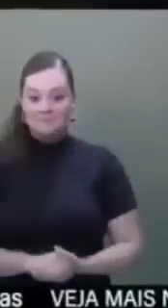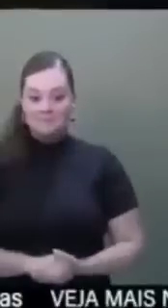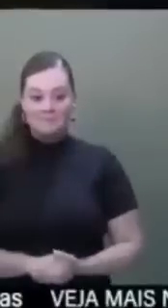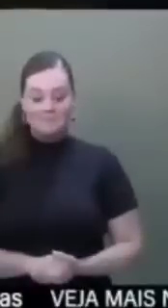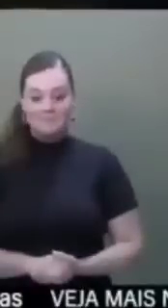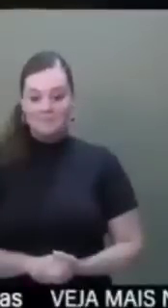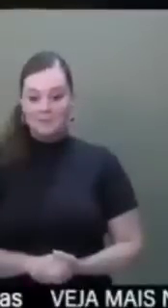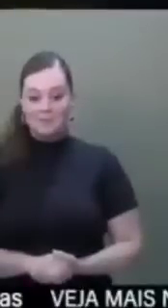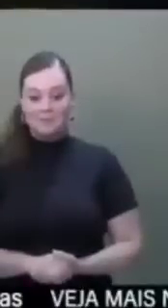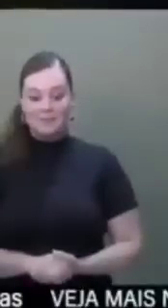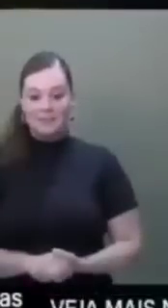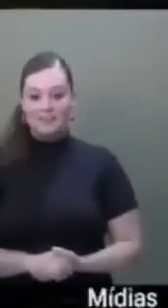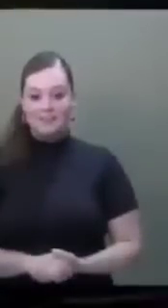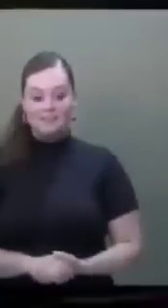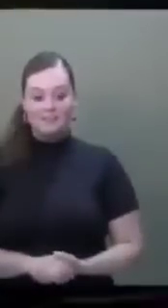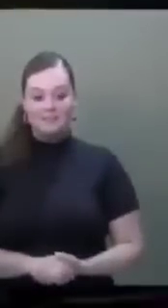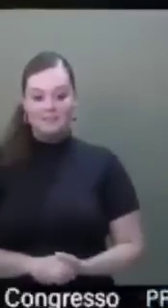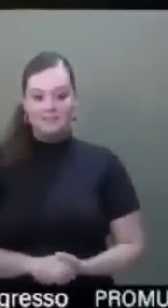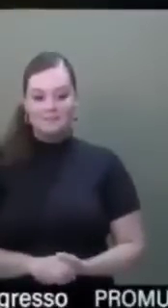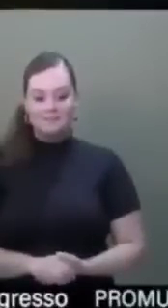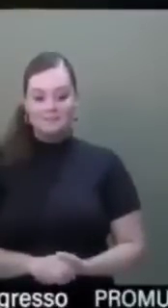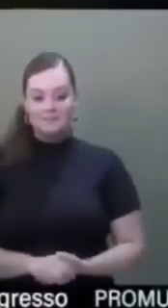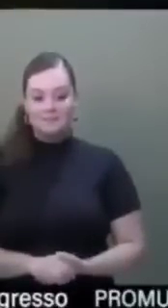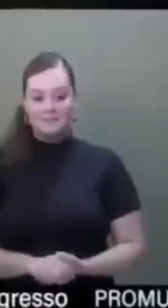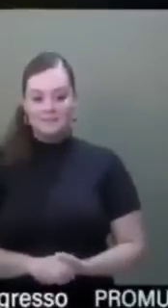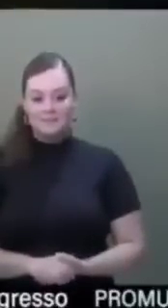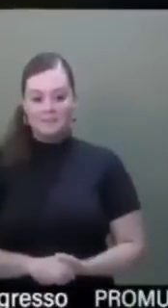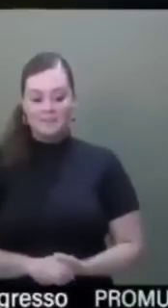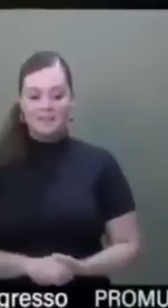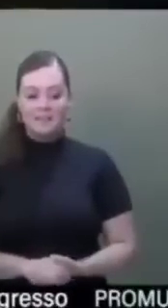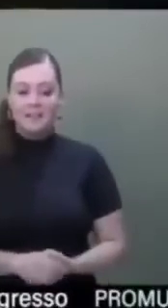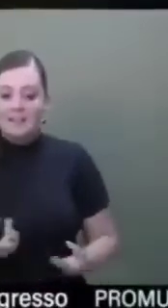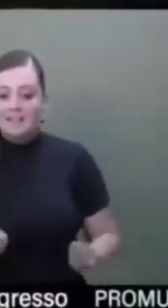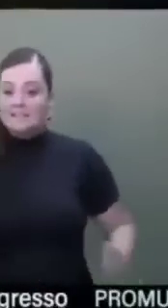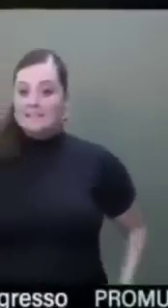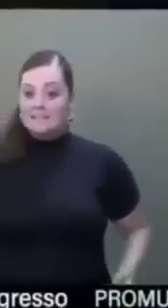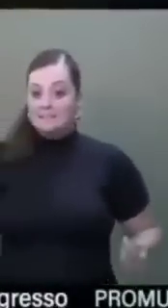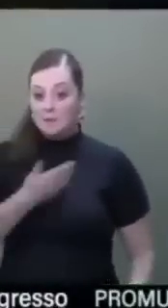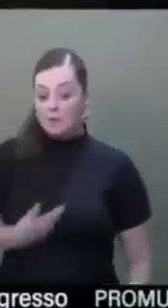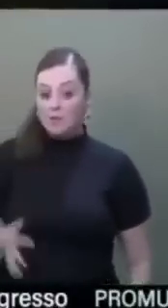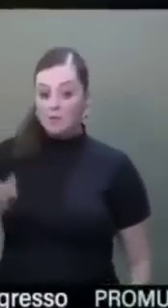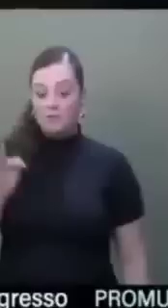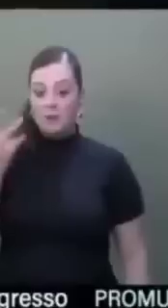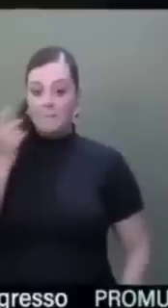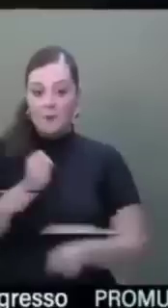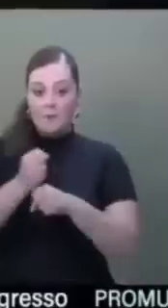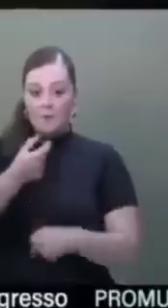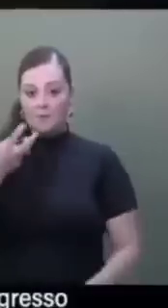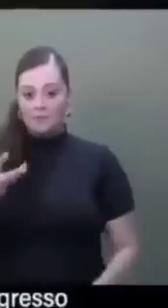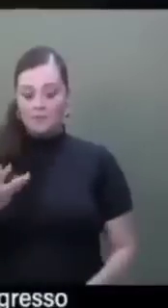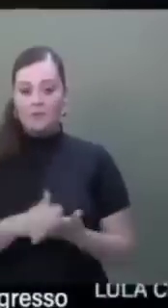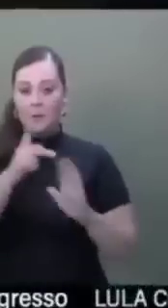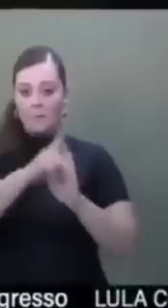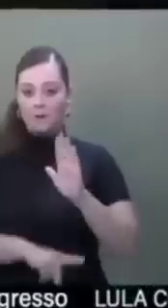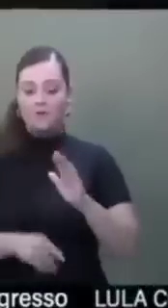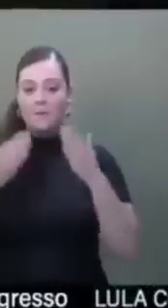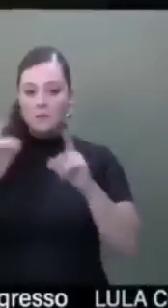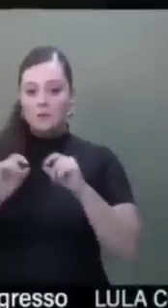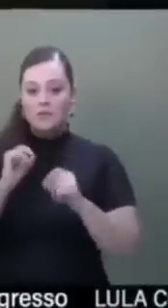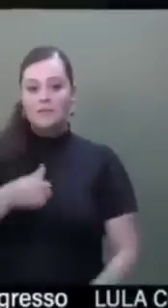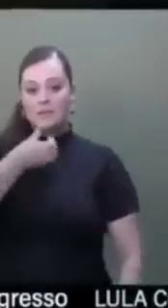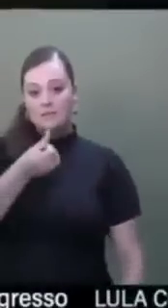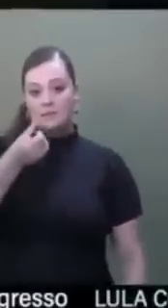e fixa a despesa da União para o exercício financeiro de 2023. Ao projeto foram apresentadas 6